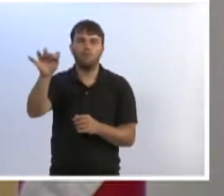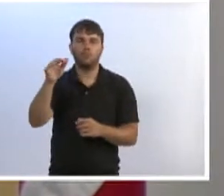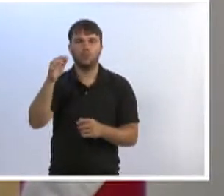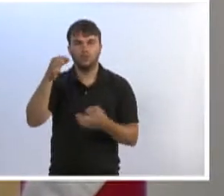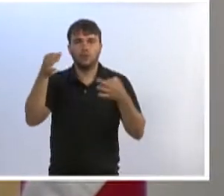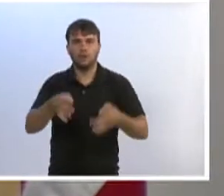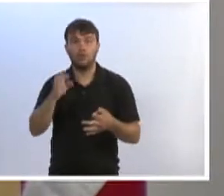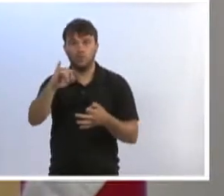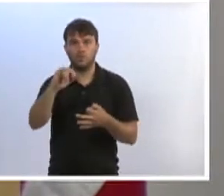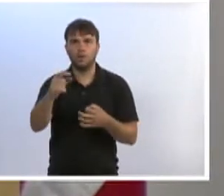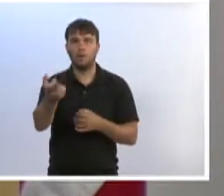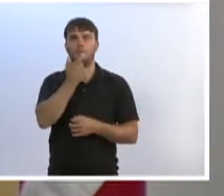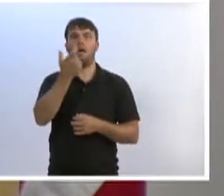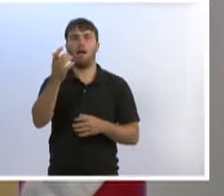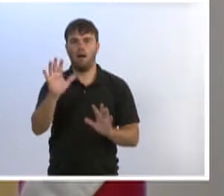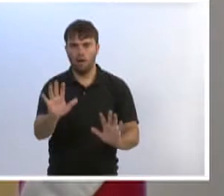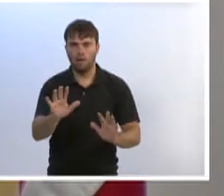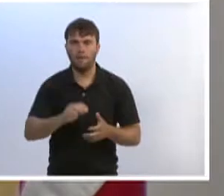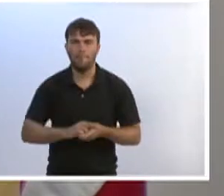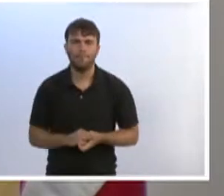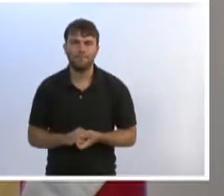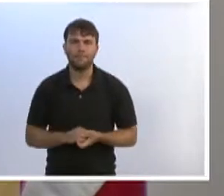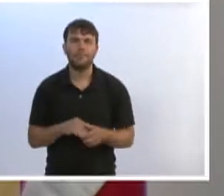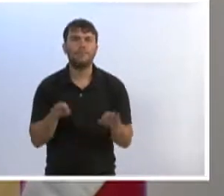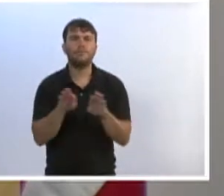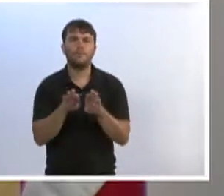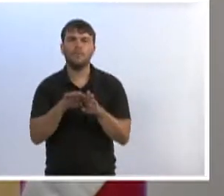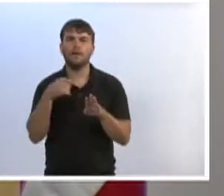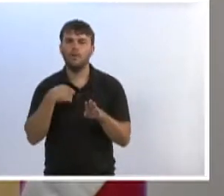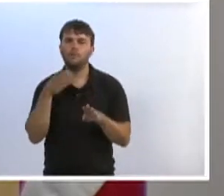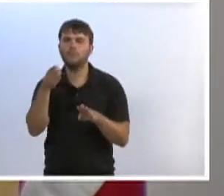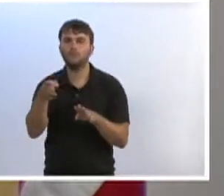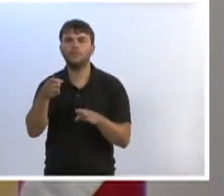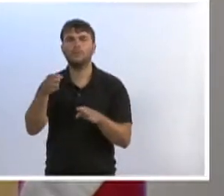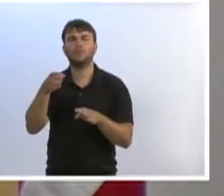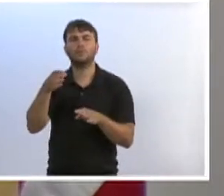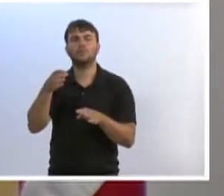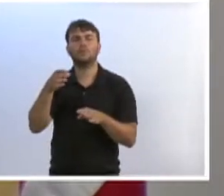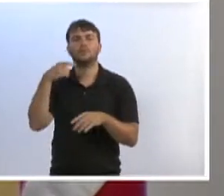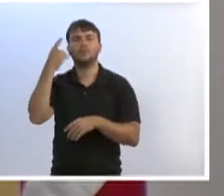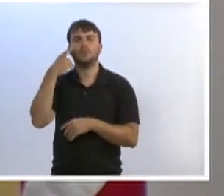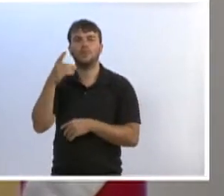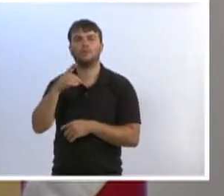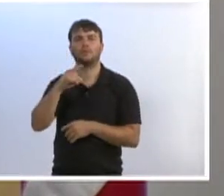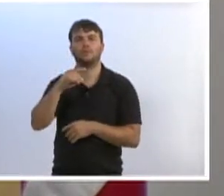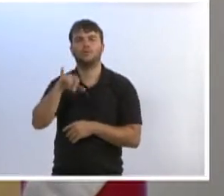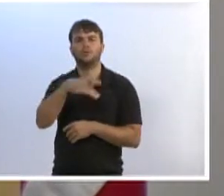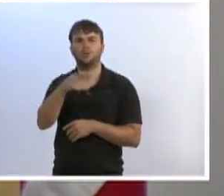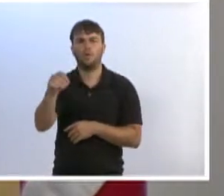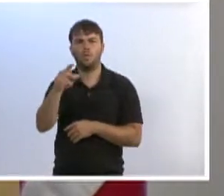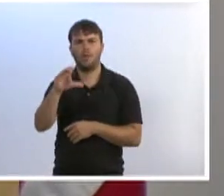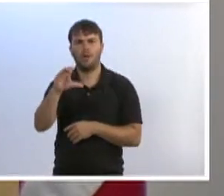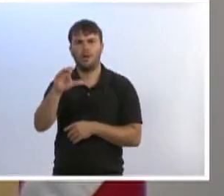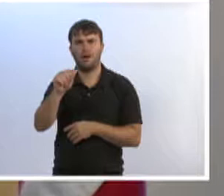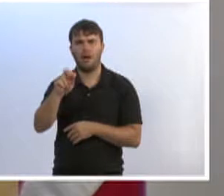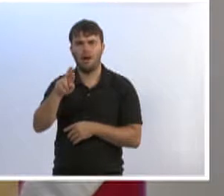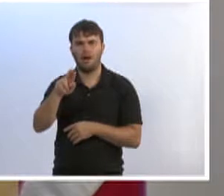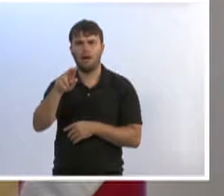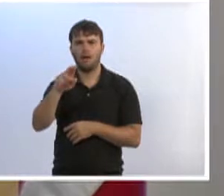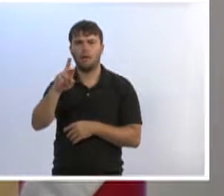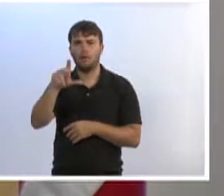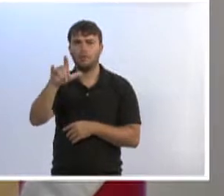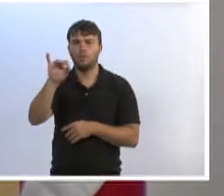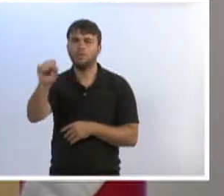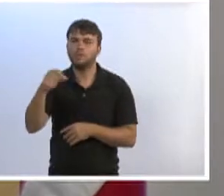se me ofenderem. Encaminhamentos também que fiz, junto ao deputado federal João Paulo Kleinobing, e daí, na oportunidade, eu e o próprio